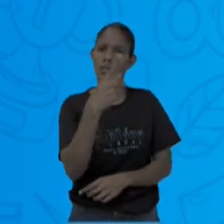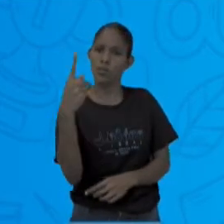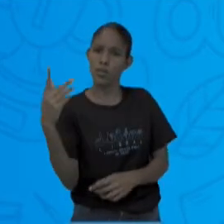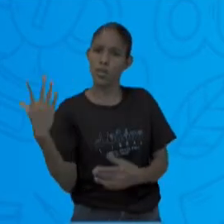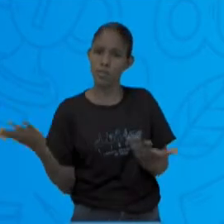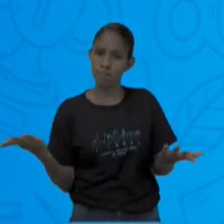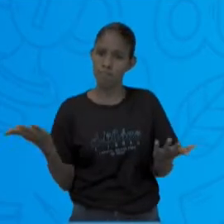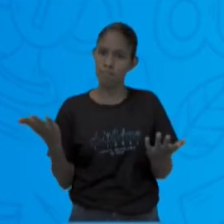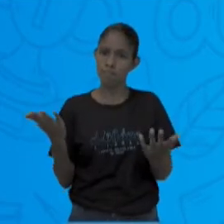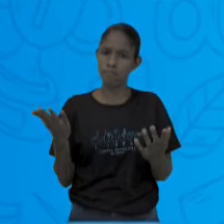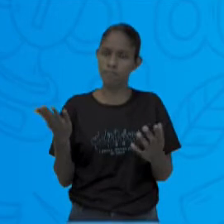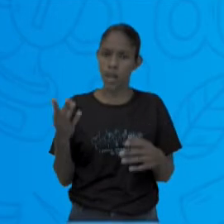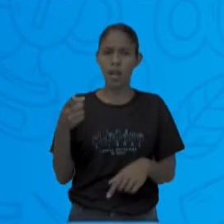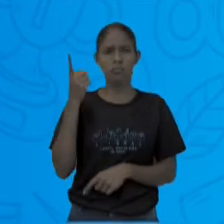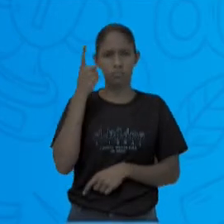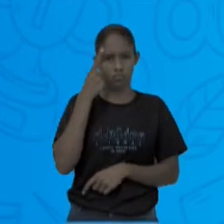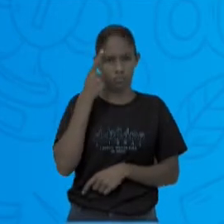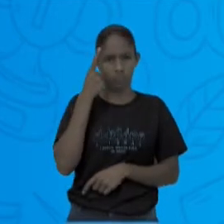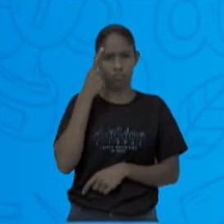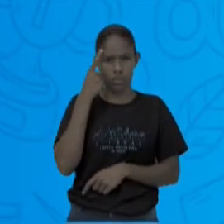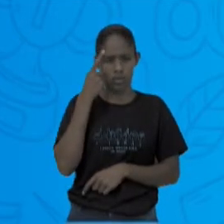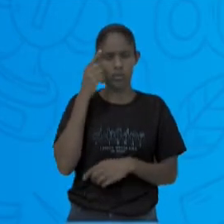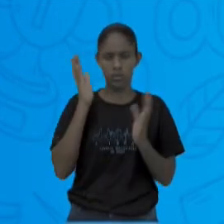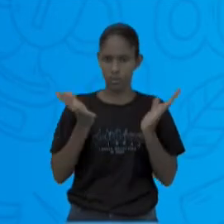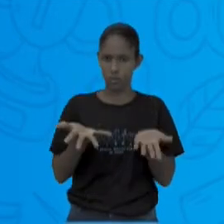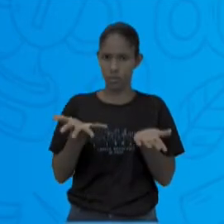Já pararam para pensar sobre isso?